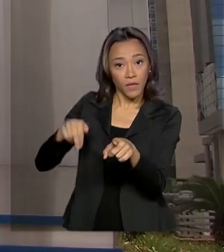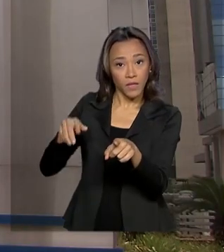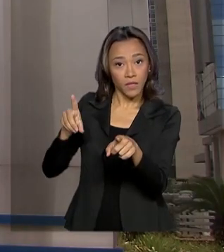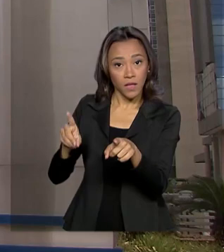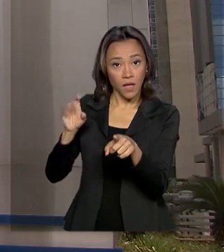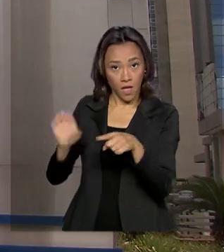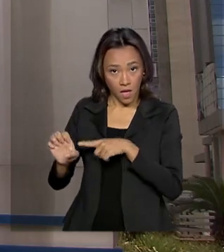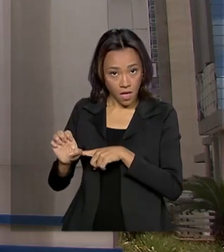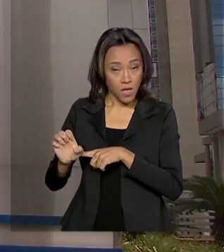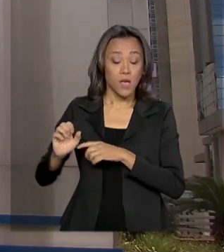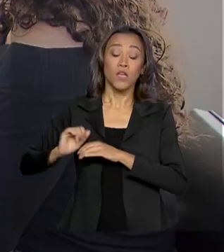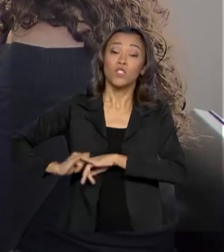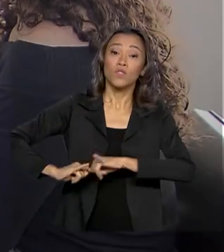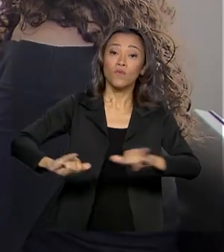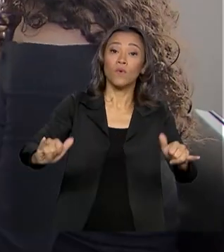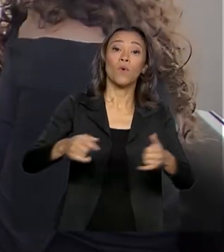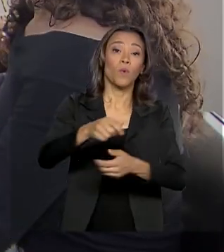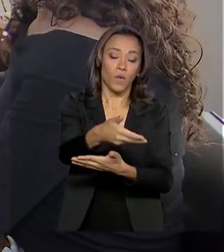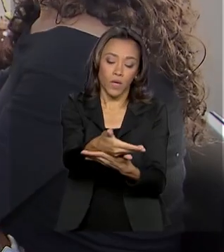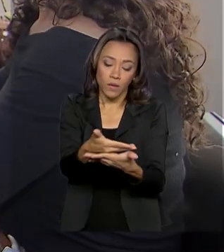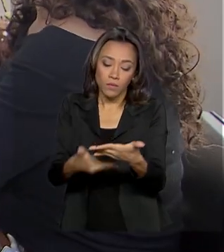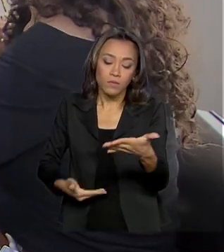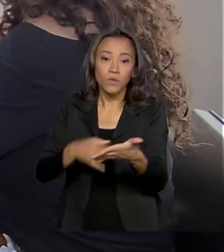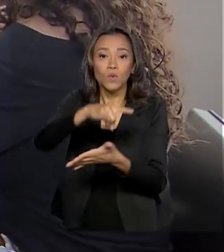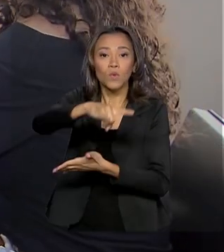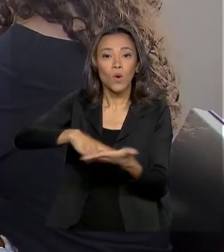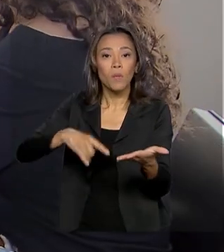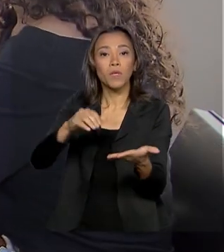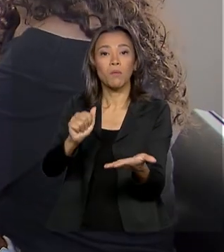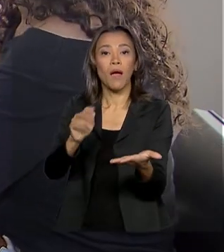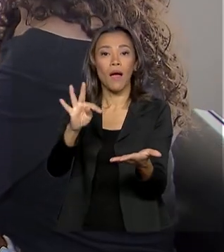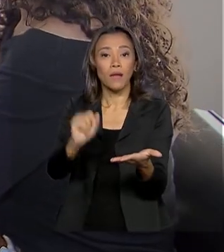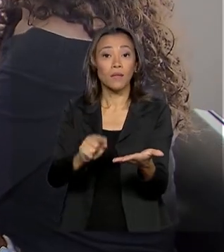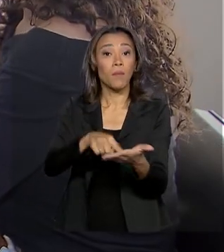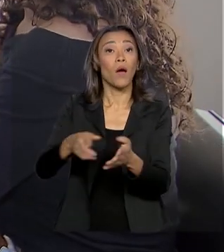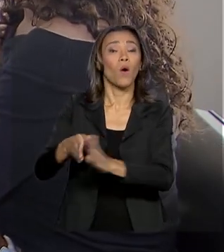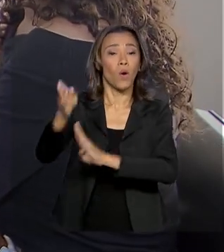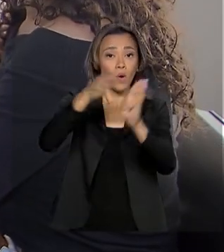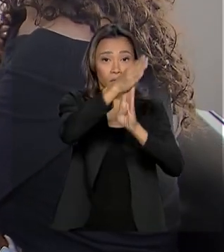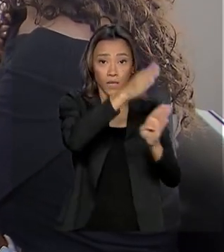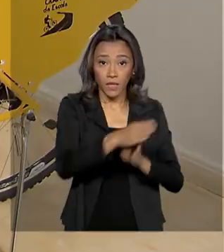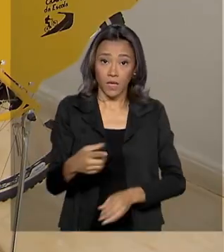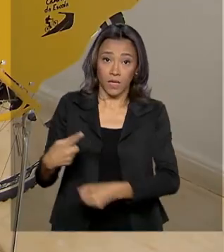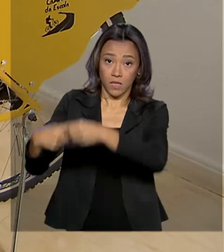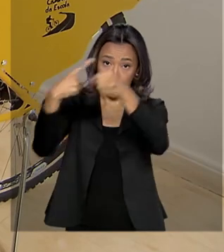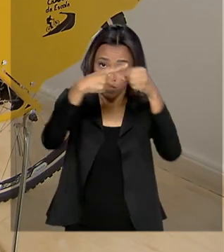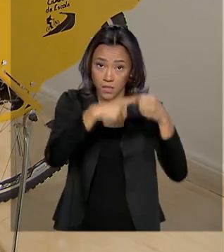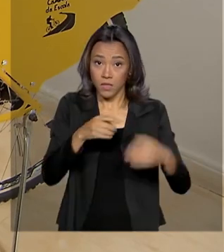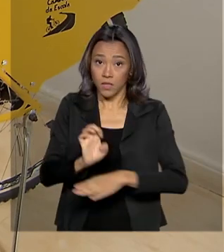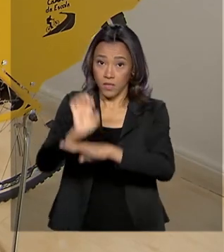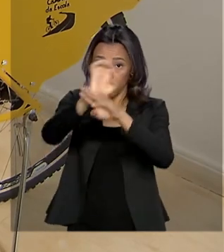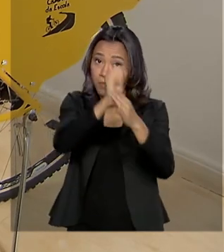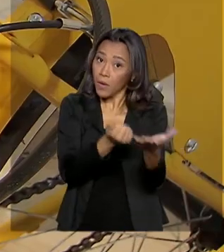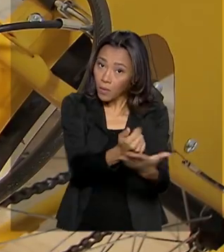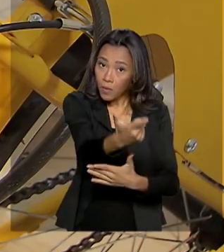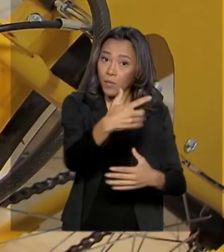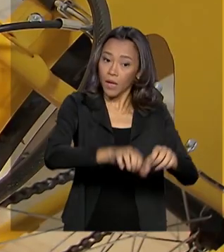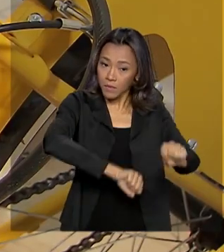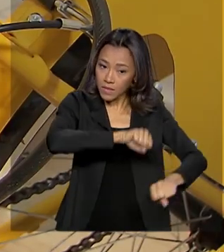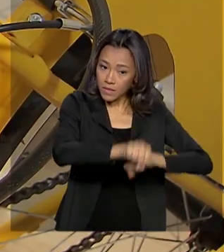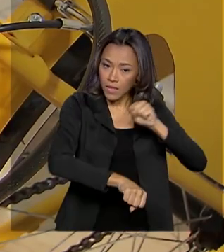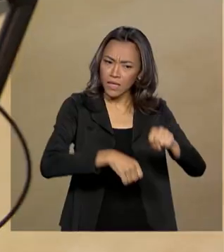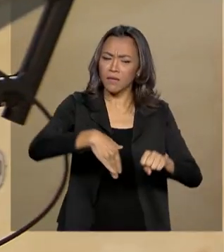publicou uma ata de preços para auxiliar estados e municípios a comprarem o produto. Mais de 7.600